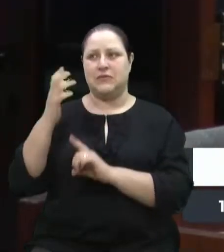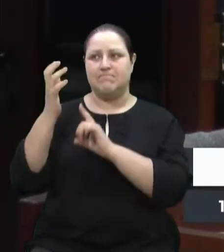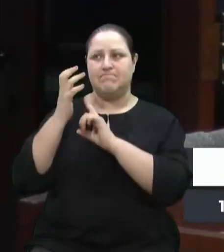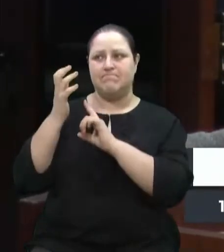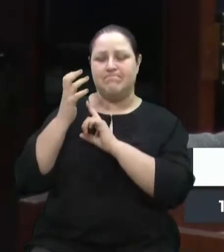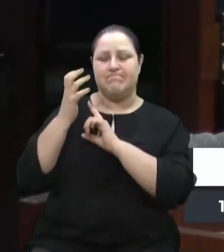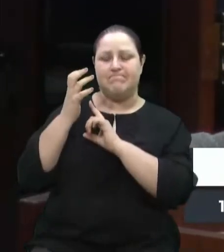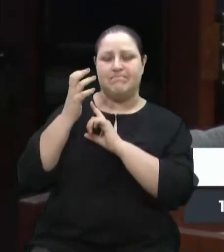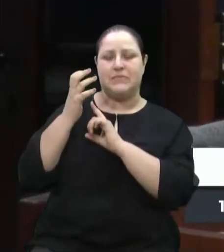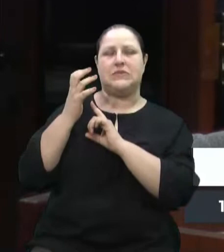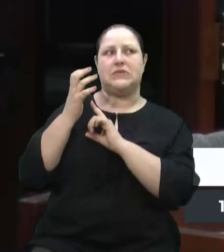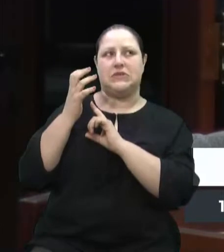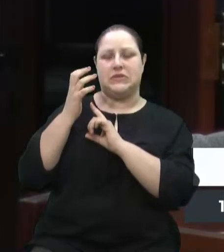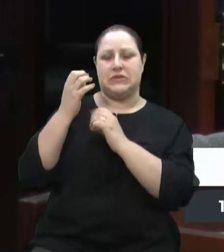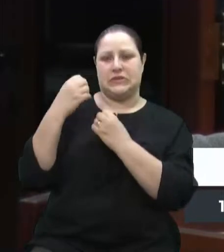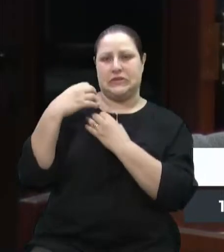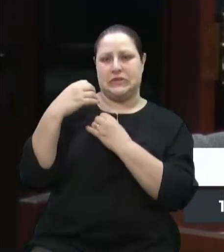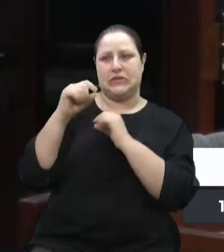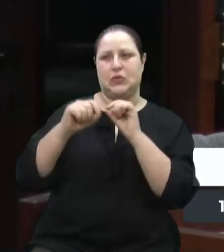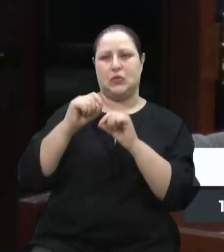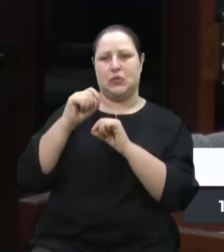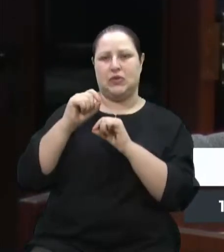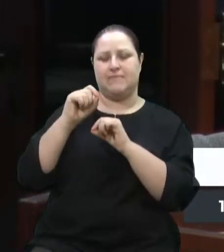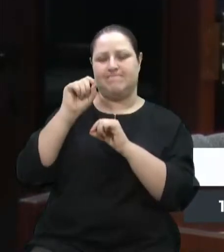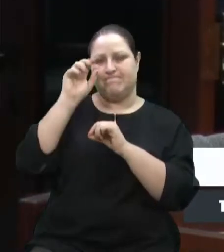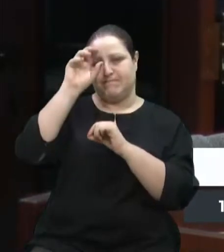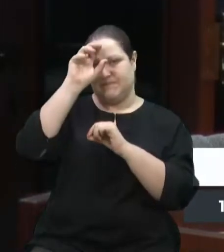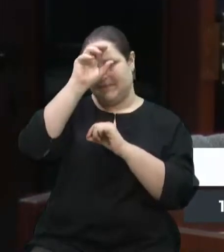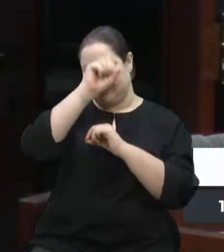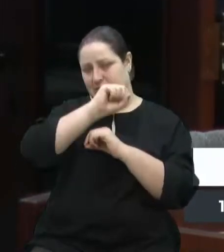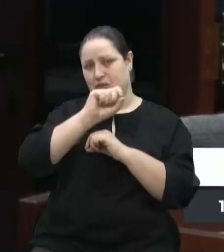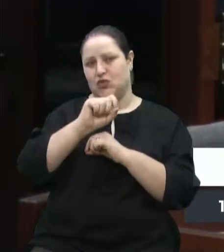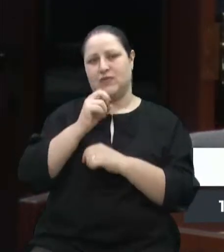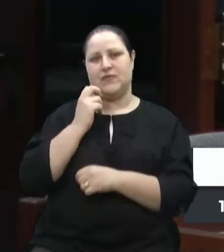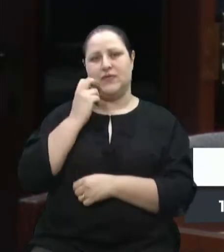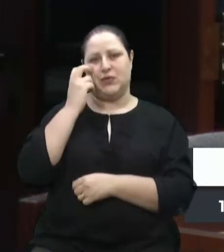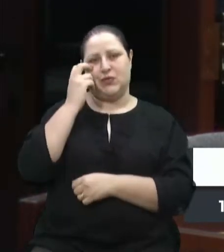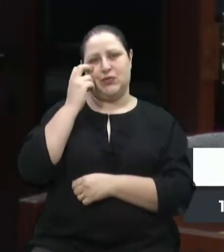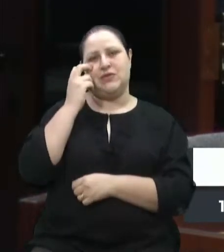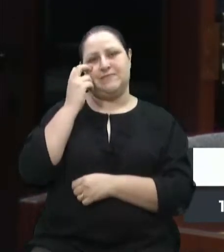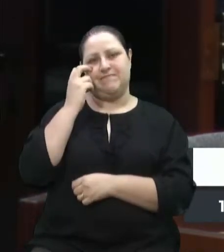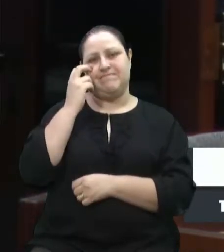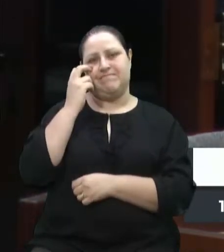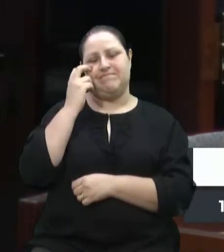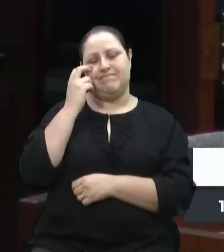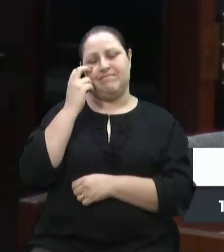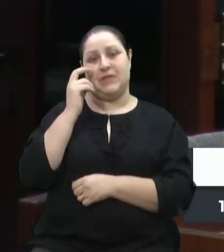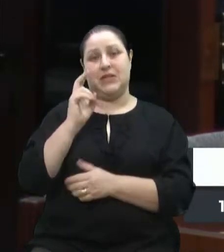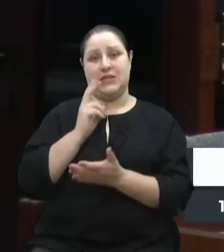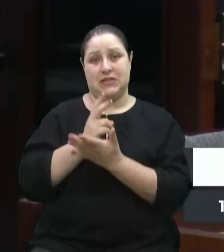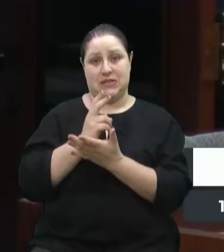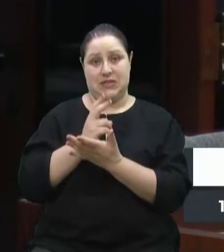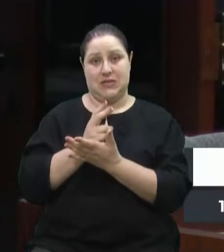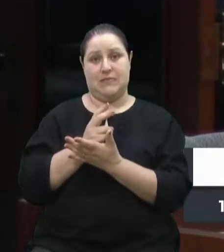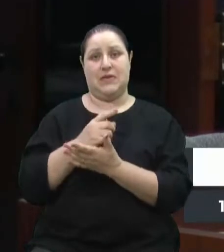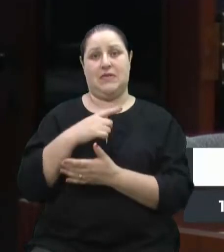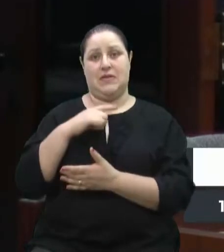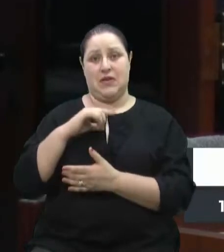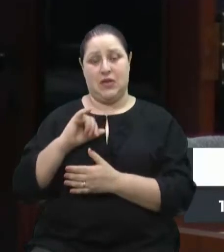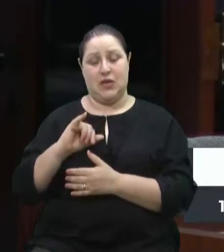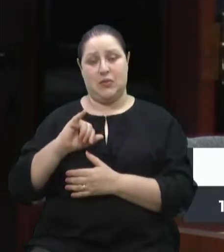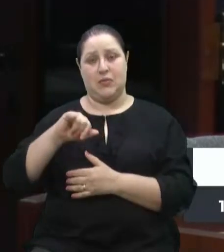que temos que ter vergonha. Sempre que a gente tem a oportunidade de estar em um